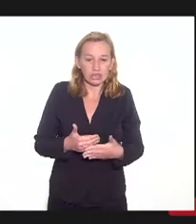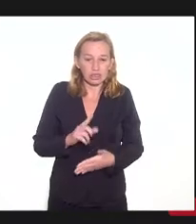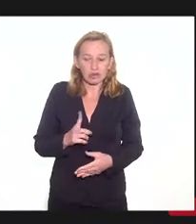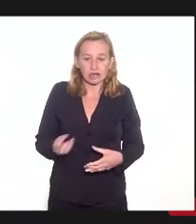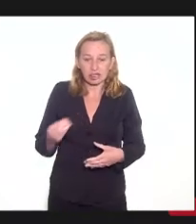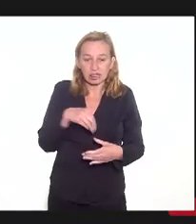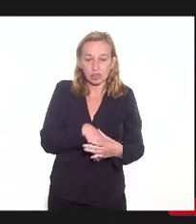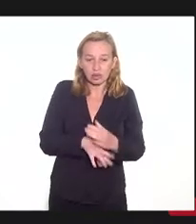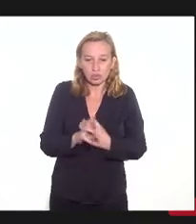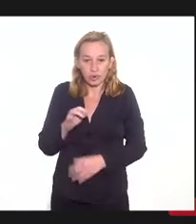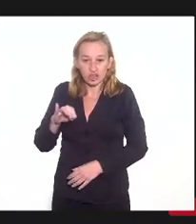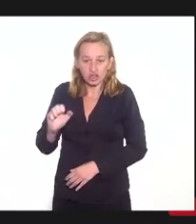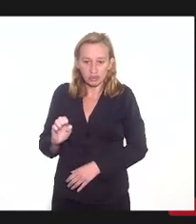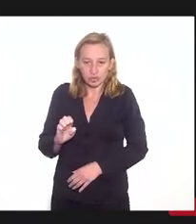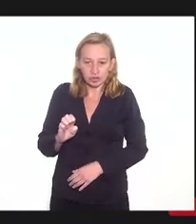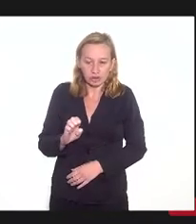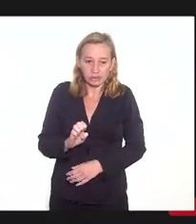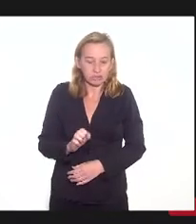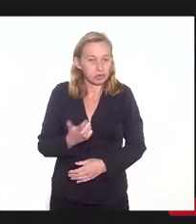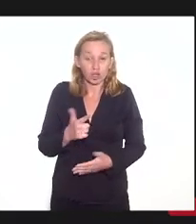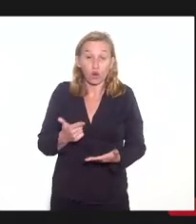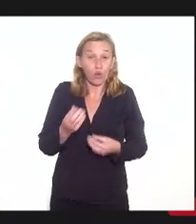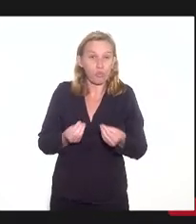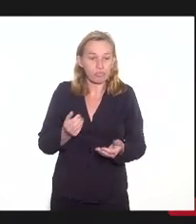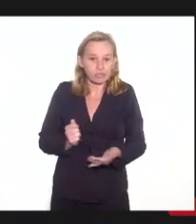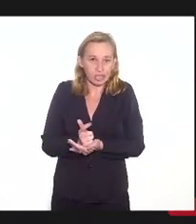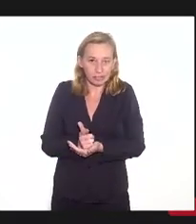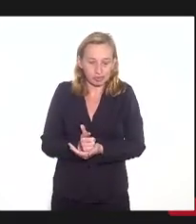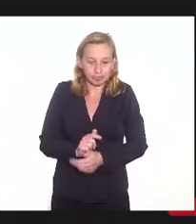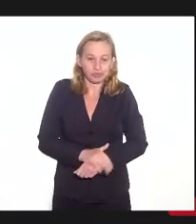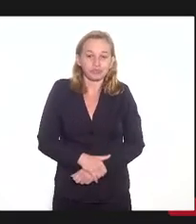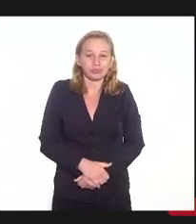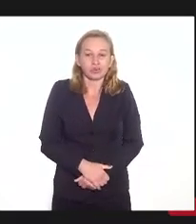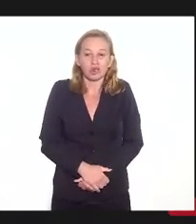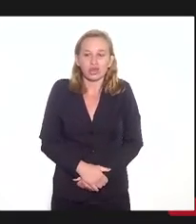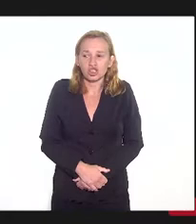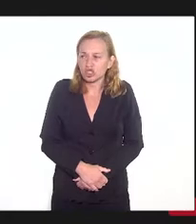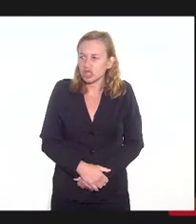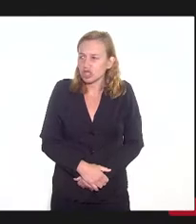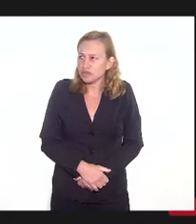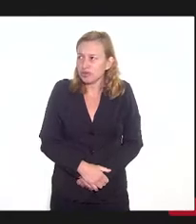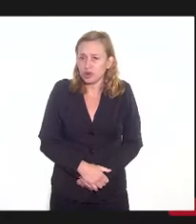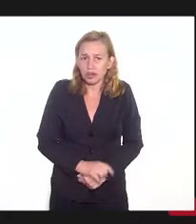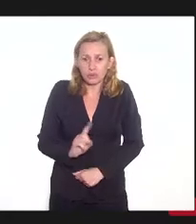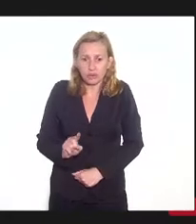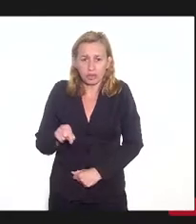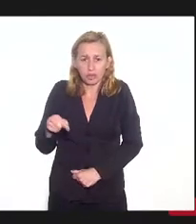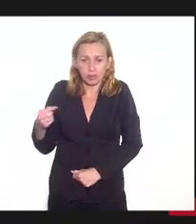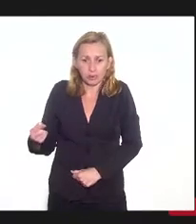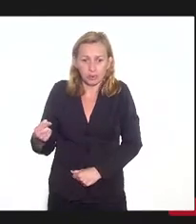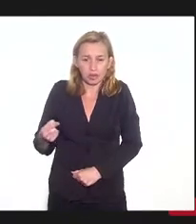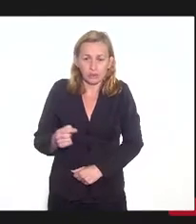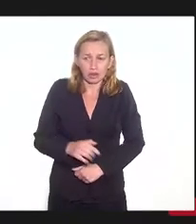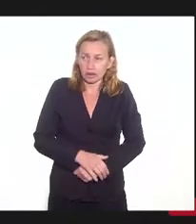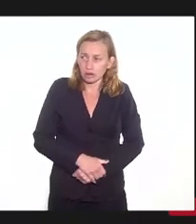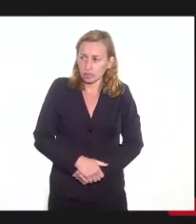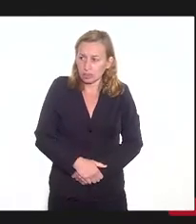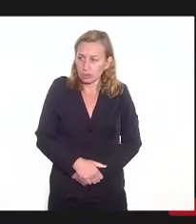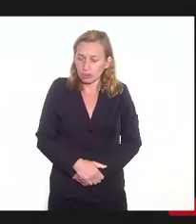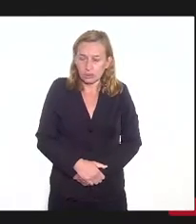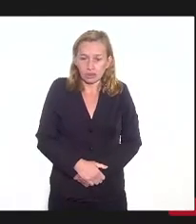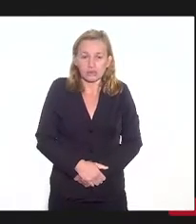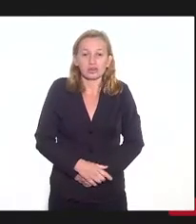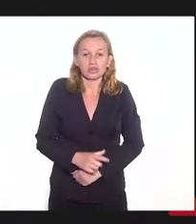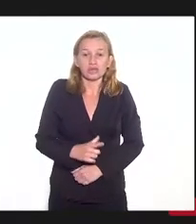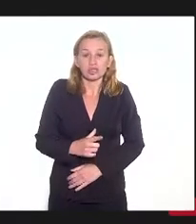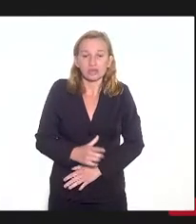regime que não há condição de pagamento. A outra é a, se eu tivesse